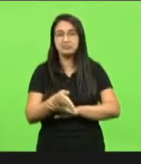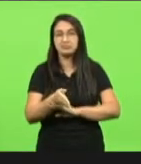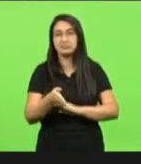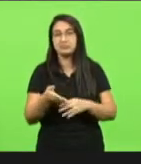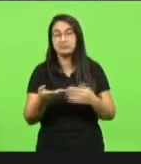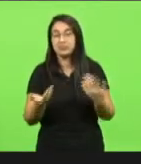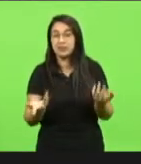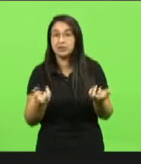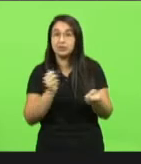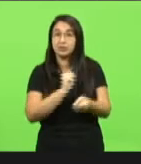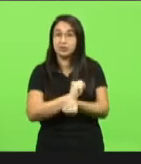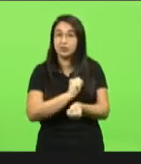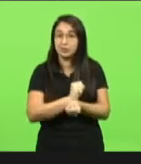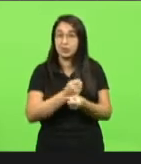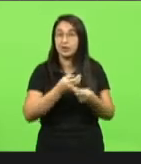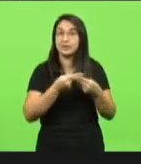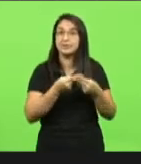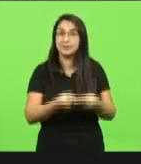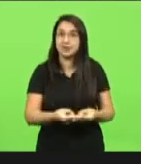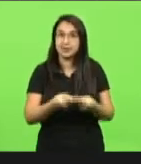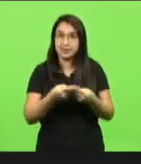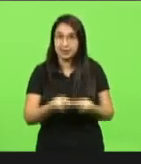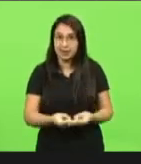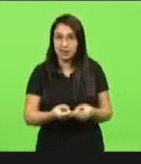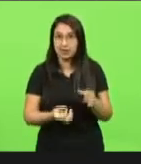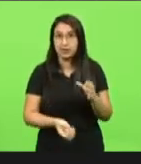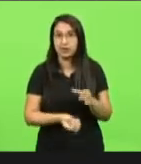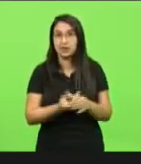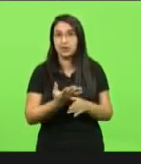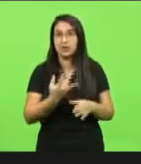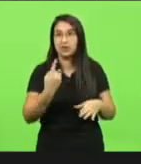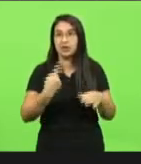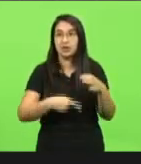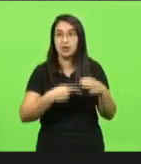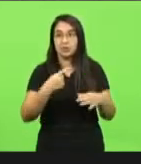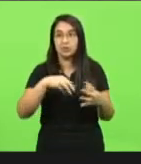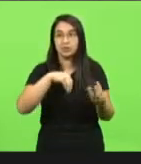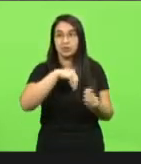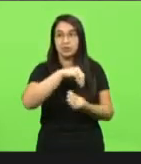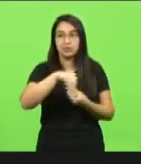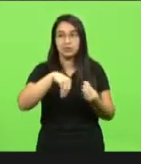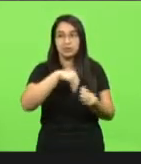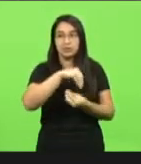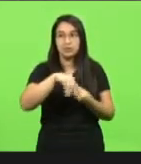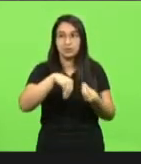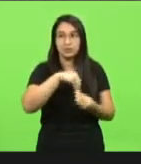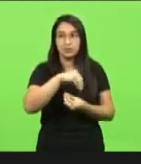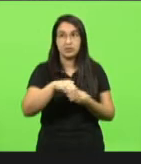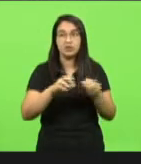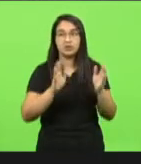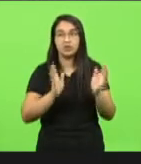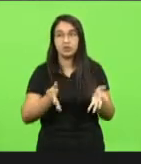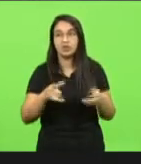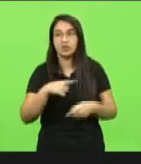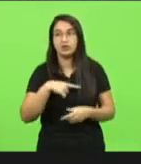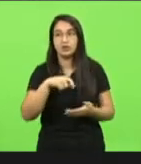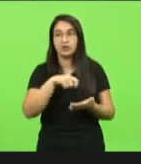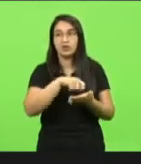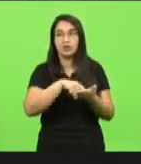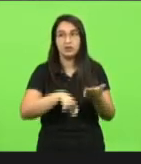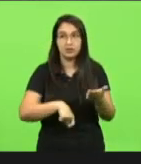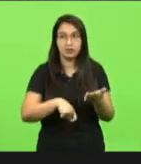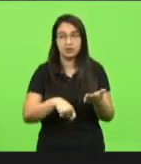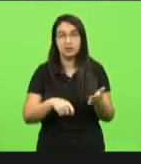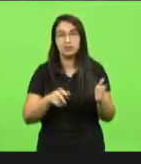aguardando com toda a paciência a criação dessa comissão mista. Já temos assinaturas ali, já temos os